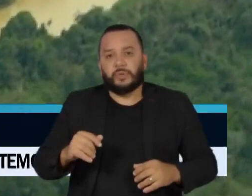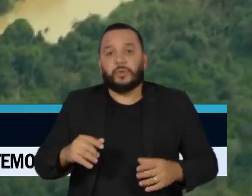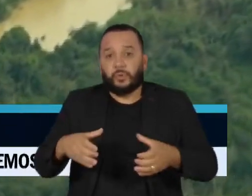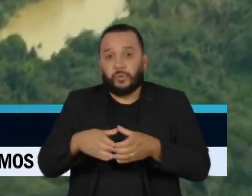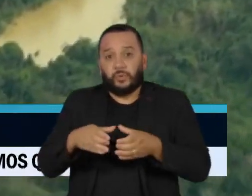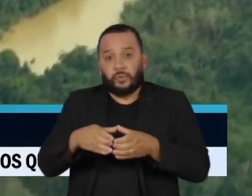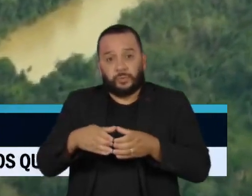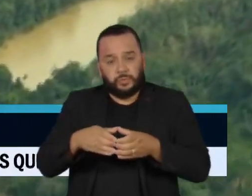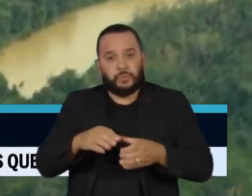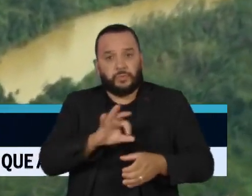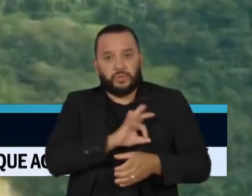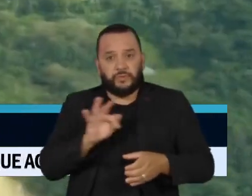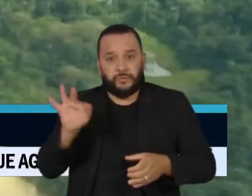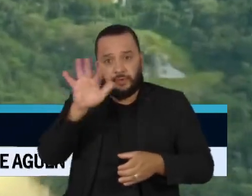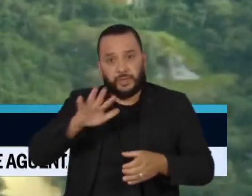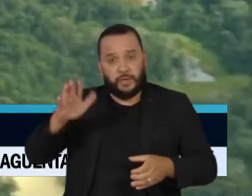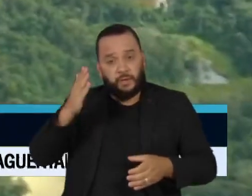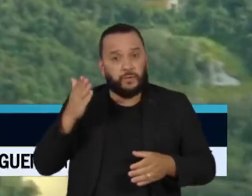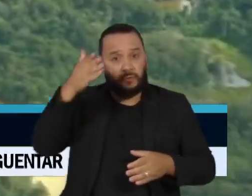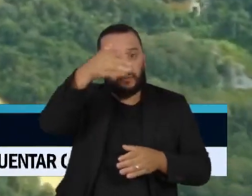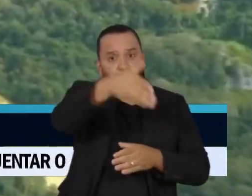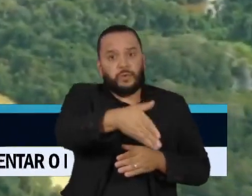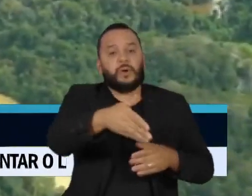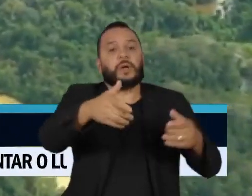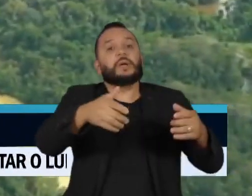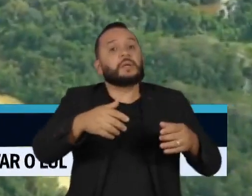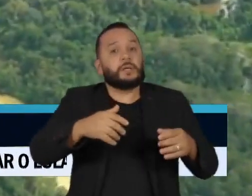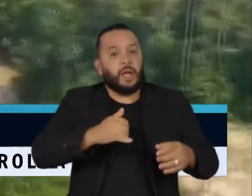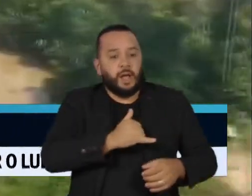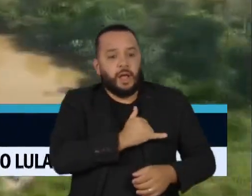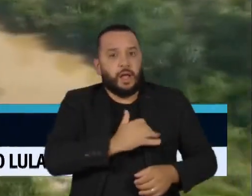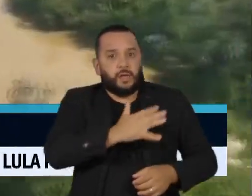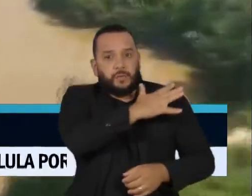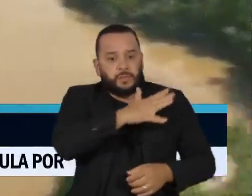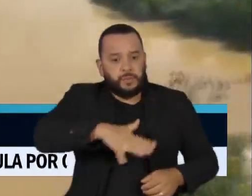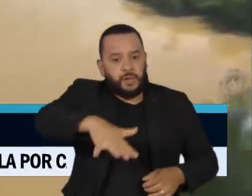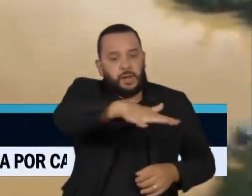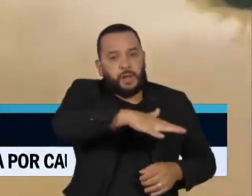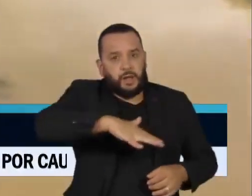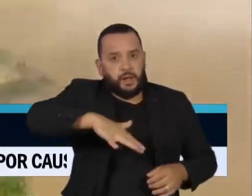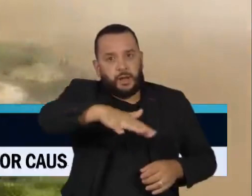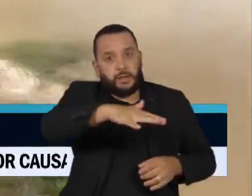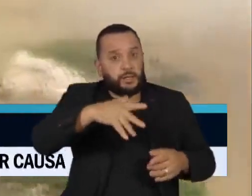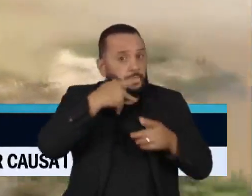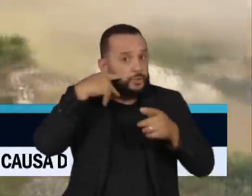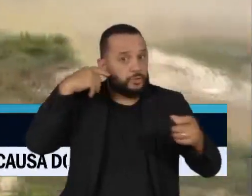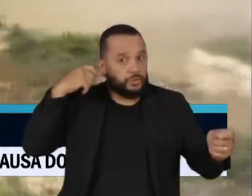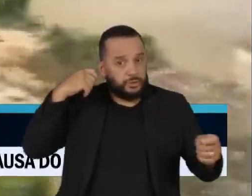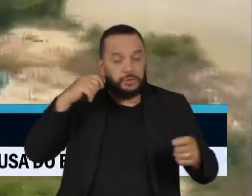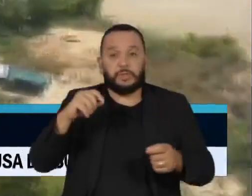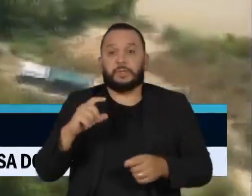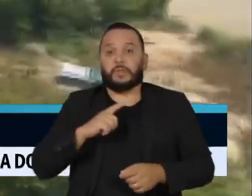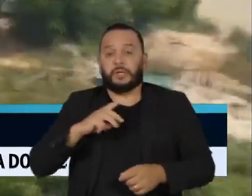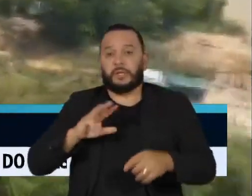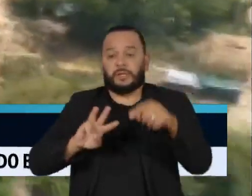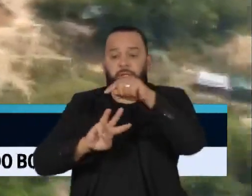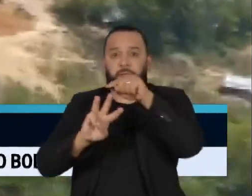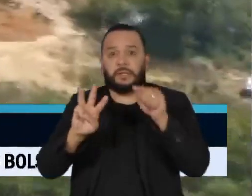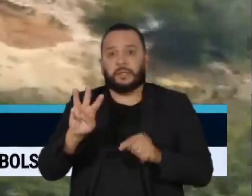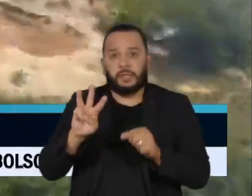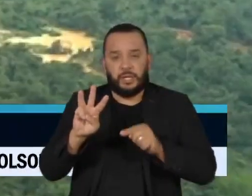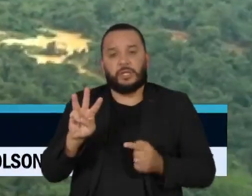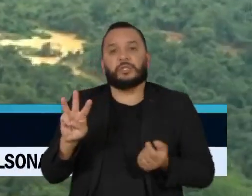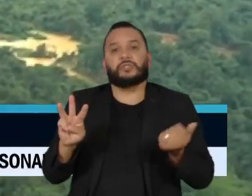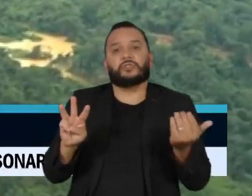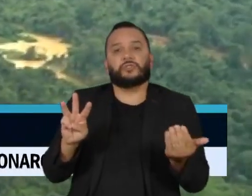-feira para a região de Omoshi, localizada na terra indígena Yanomami, para investigar uma denúncia de que três jovens tinham sido